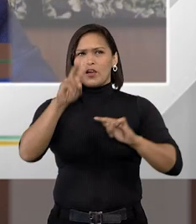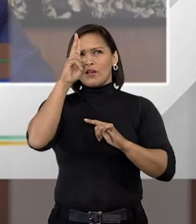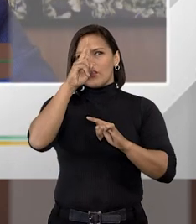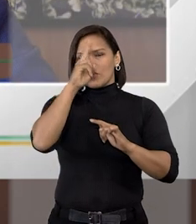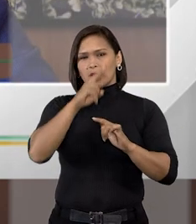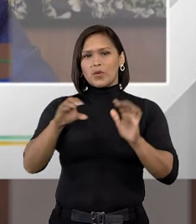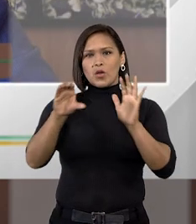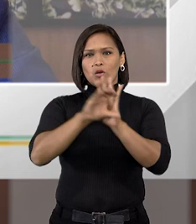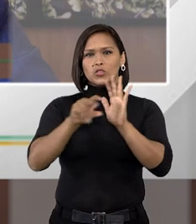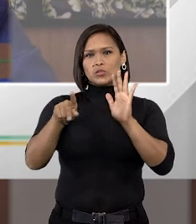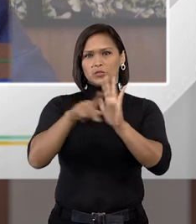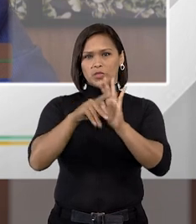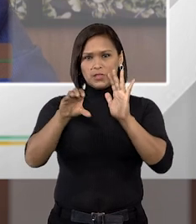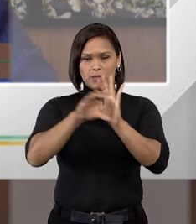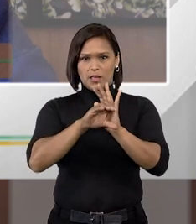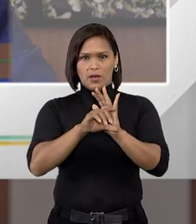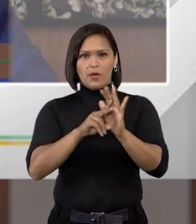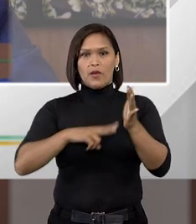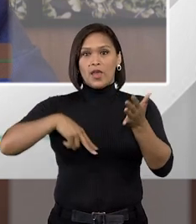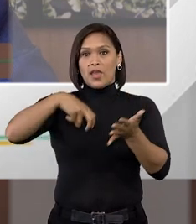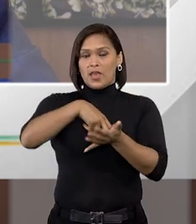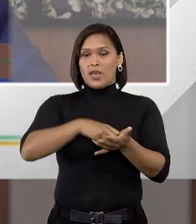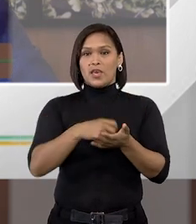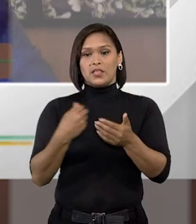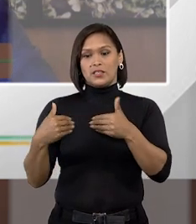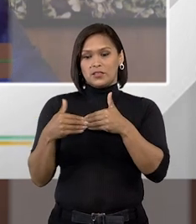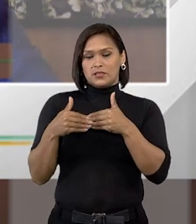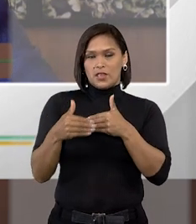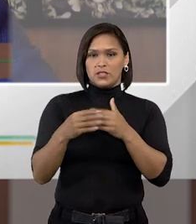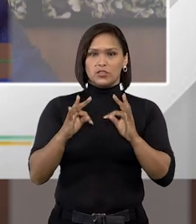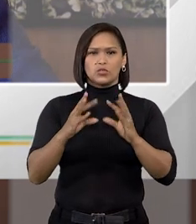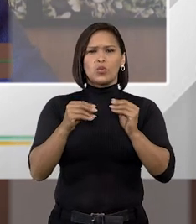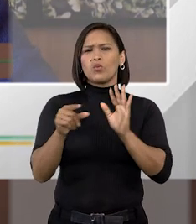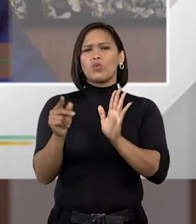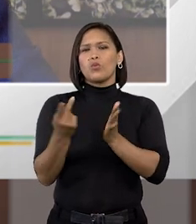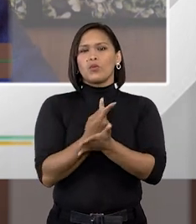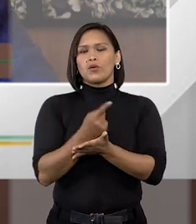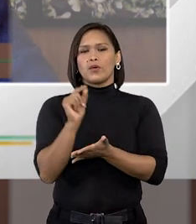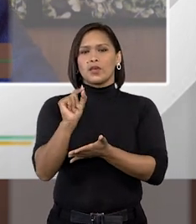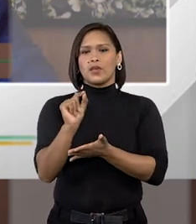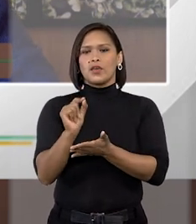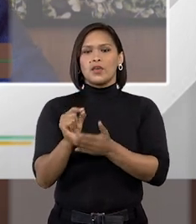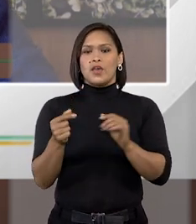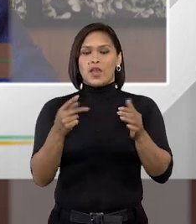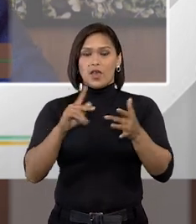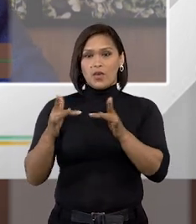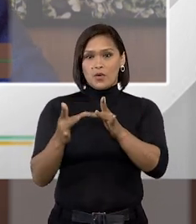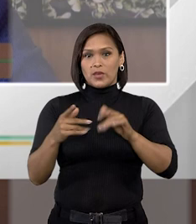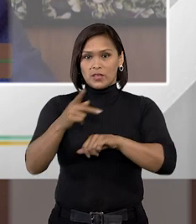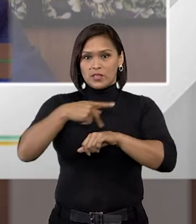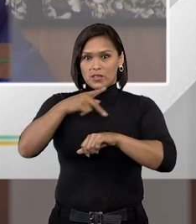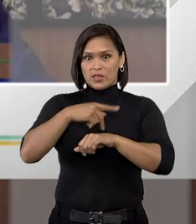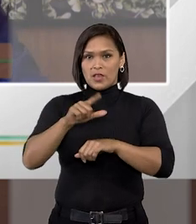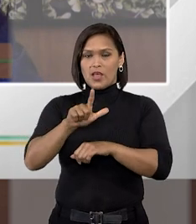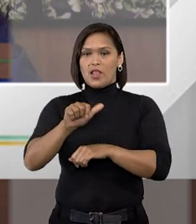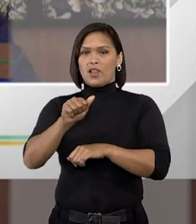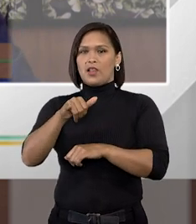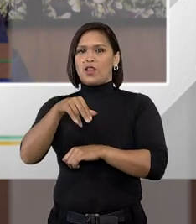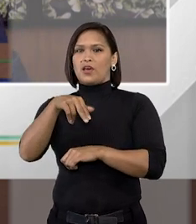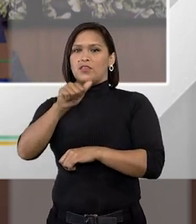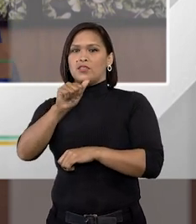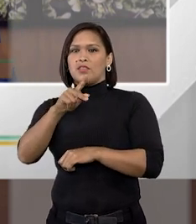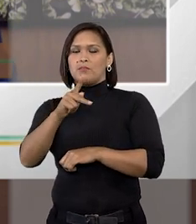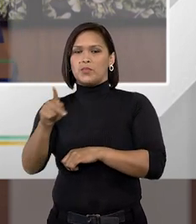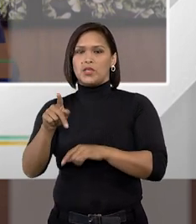que o Código de Processo Penal ele traz um procedimento qual é esse procedimento é um procedimento internacional que ele é chamado de line-up